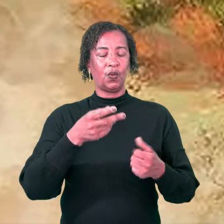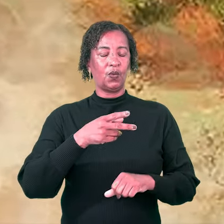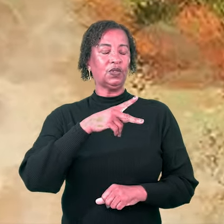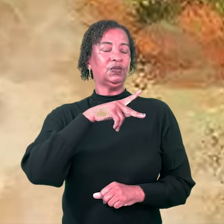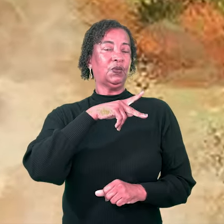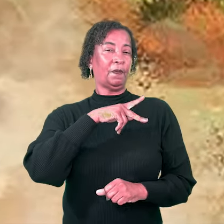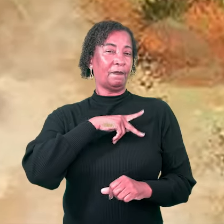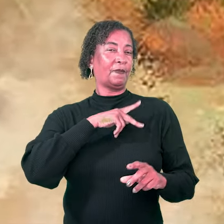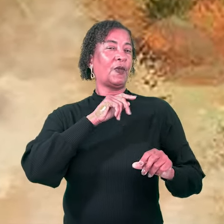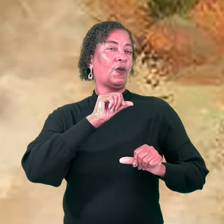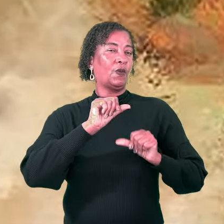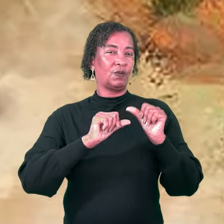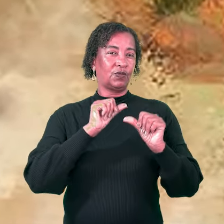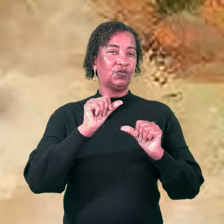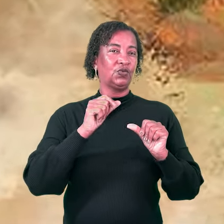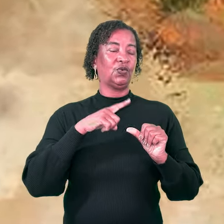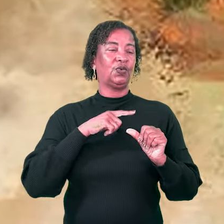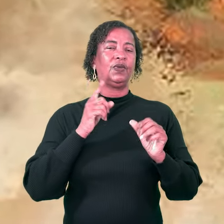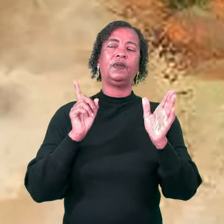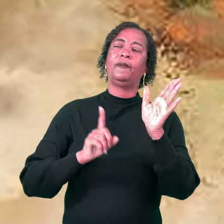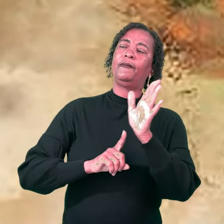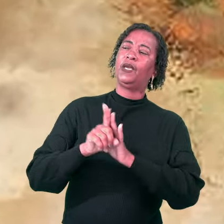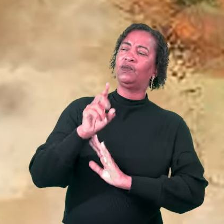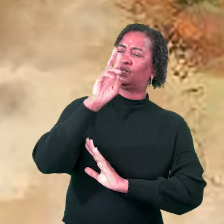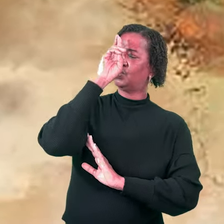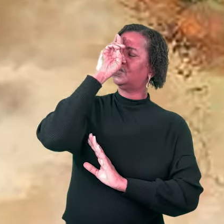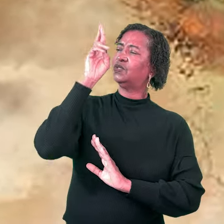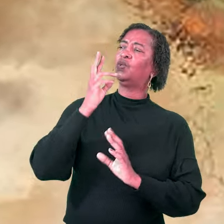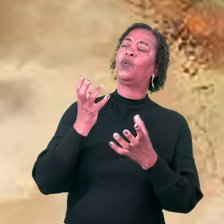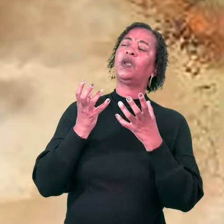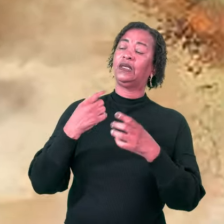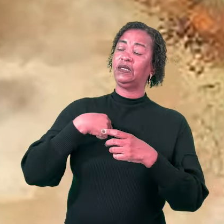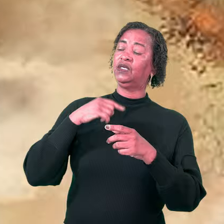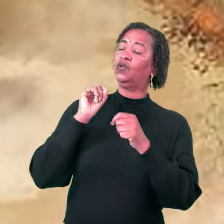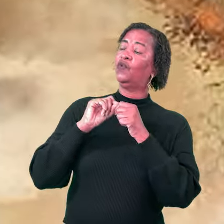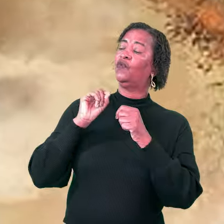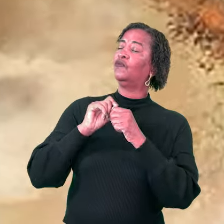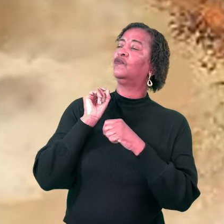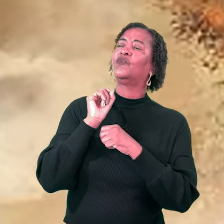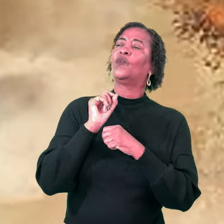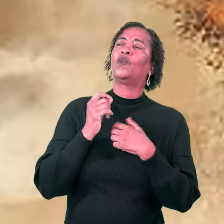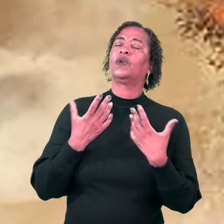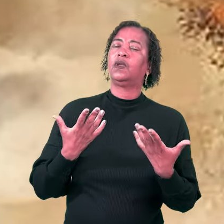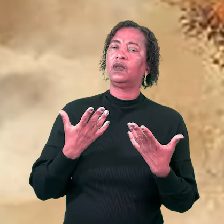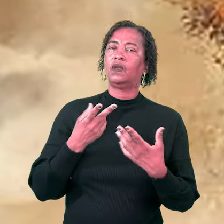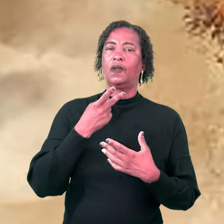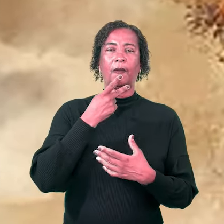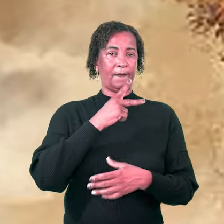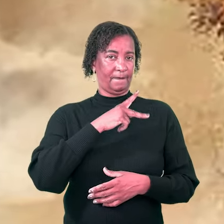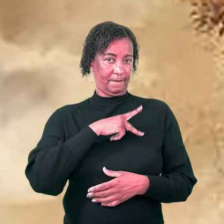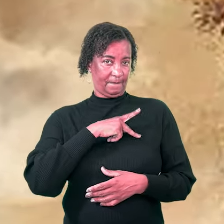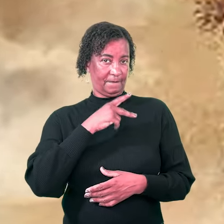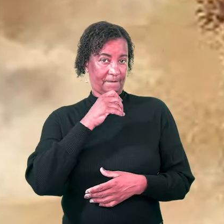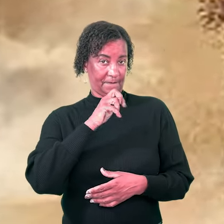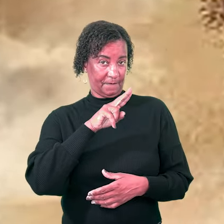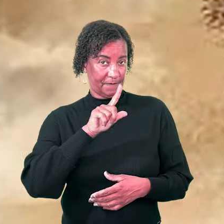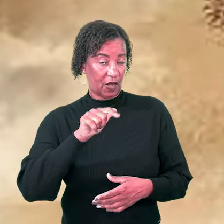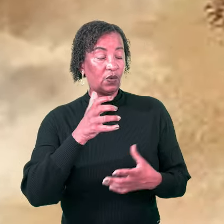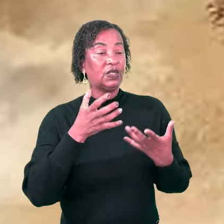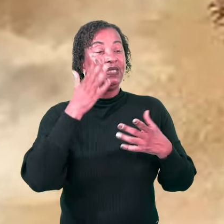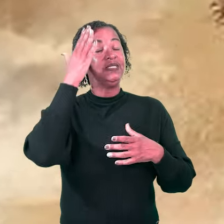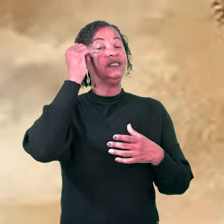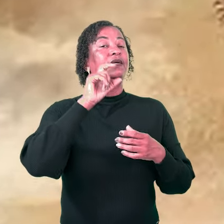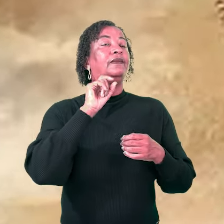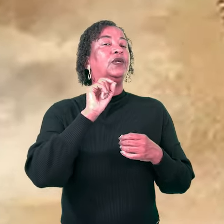sua primeira pergunta foi Senhor, o que o Senhor quer que eu faça? Paulo queria saber o que era certo.